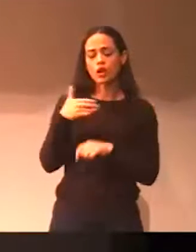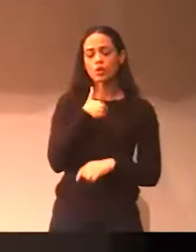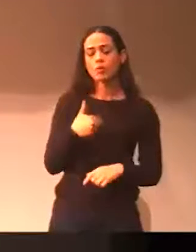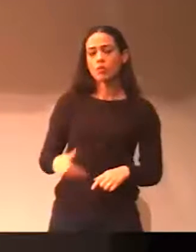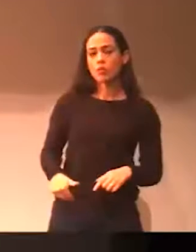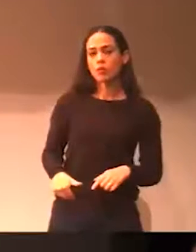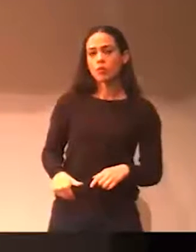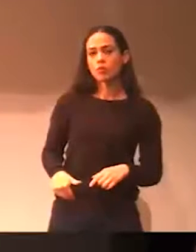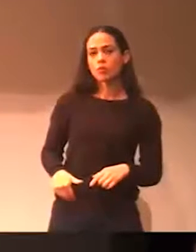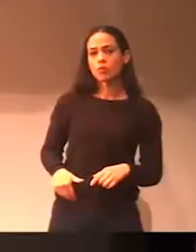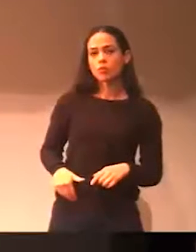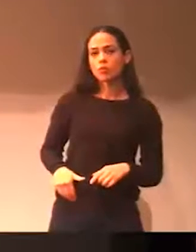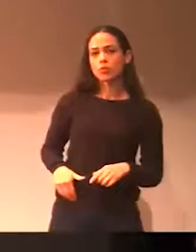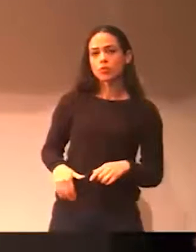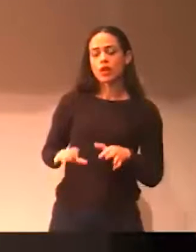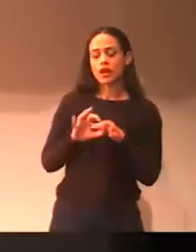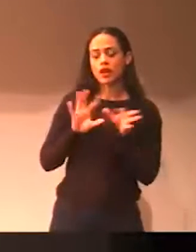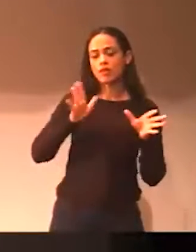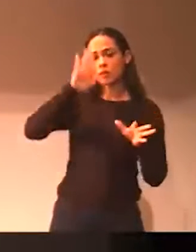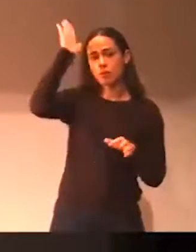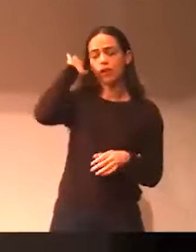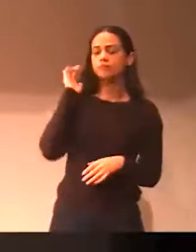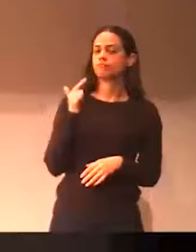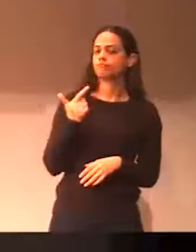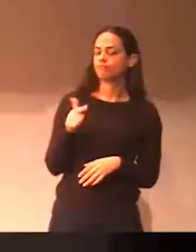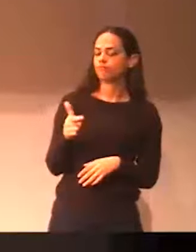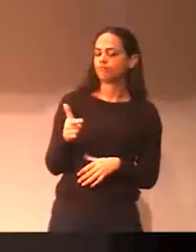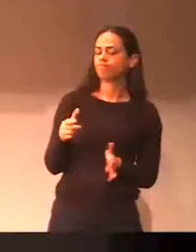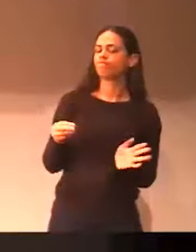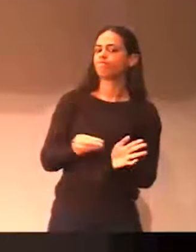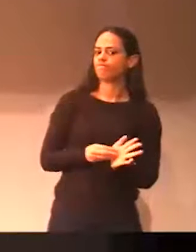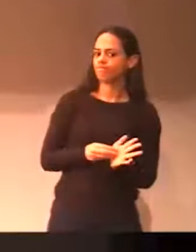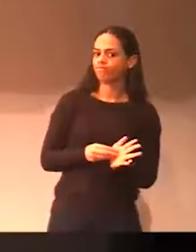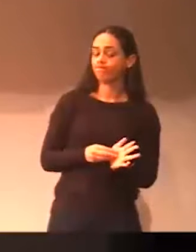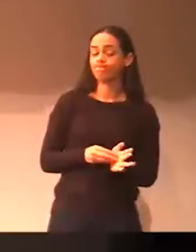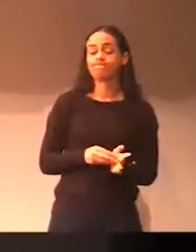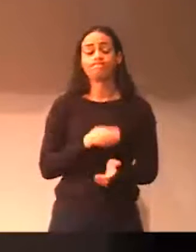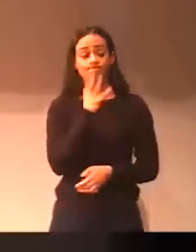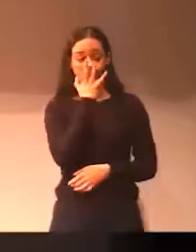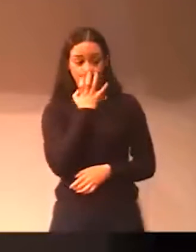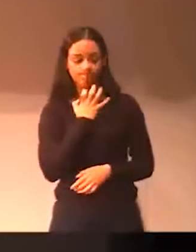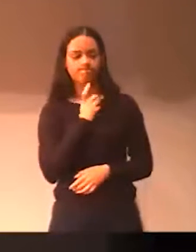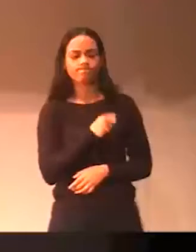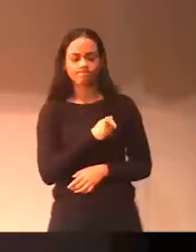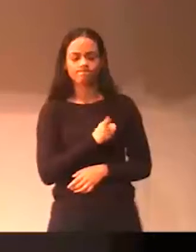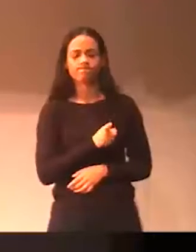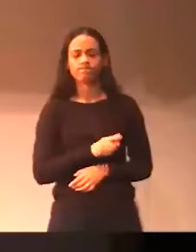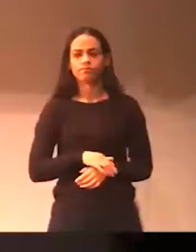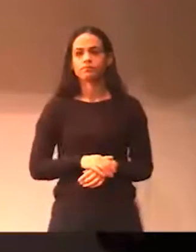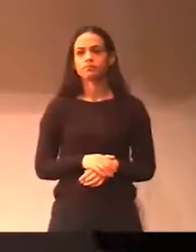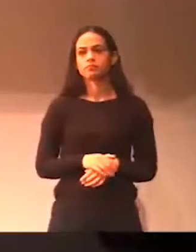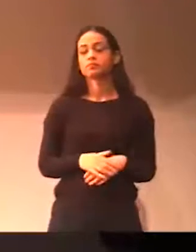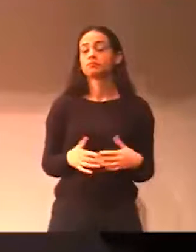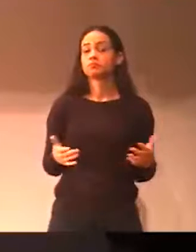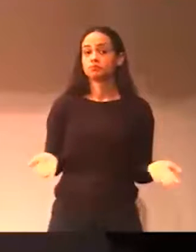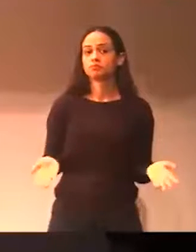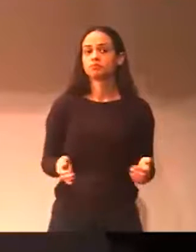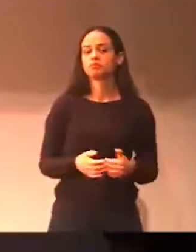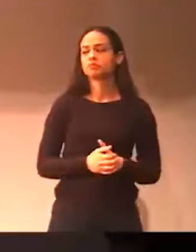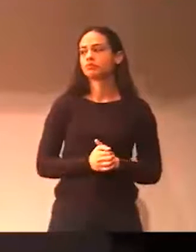AVCB, não tem. É sério, precisamos pensar, e já tivemos a resposta, então,